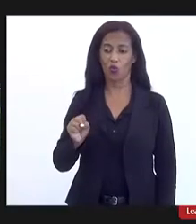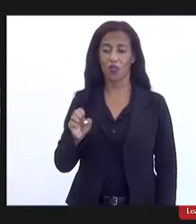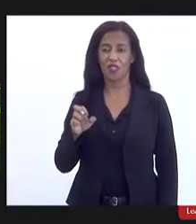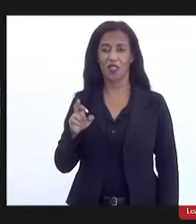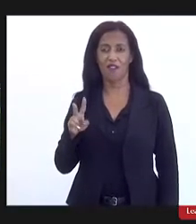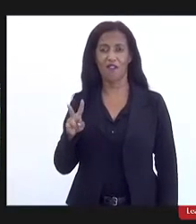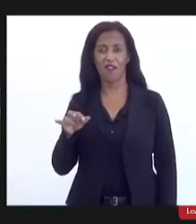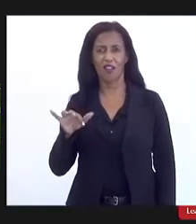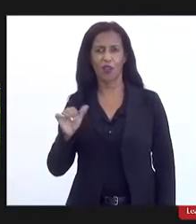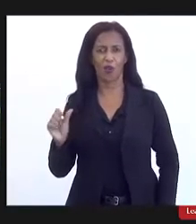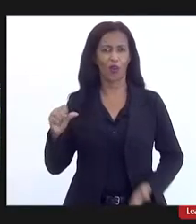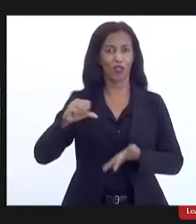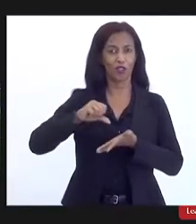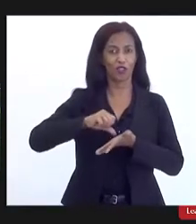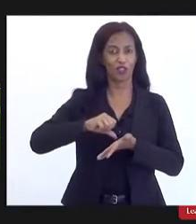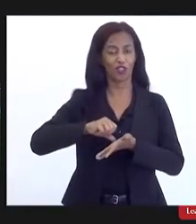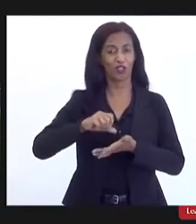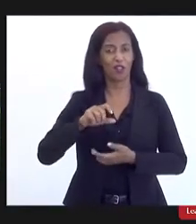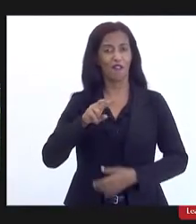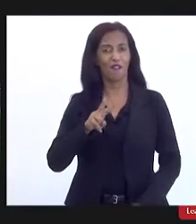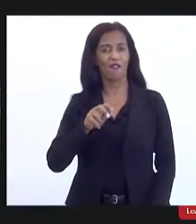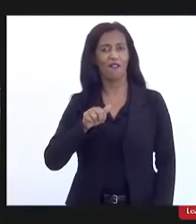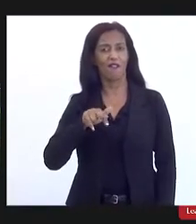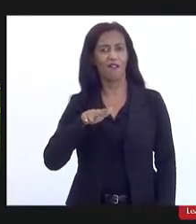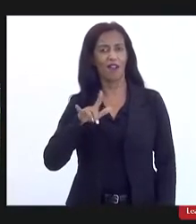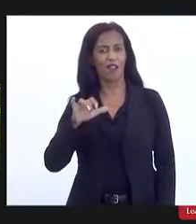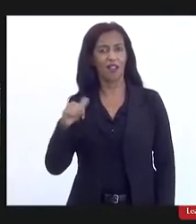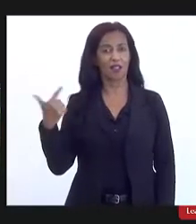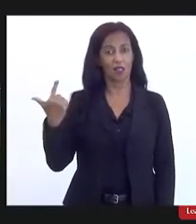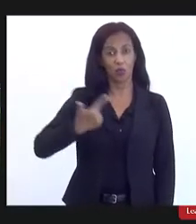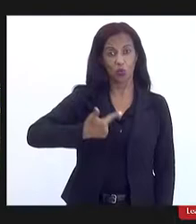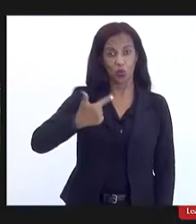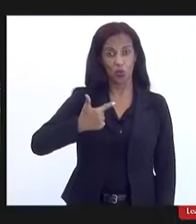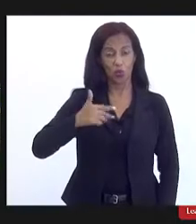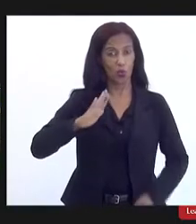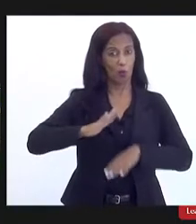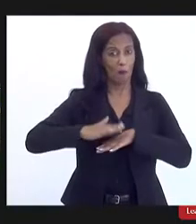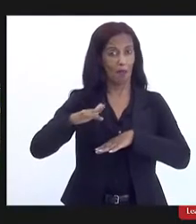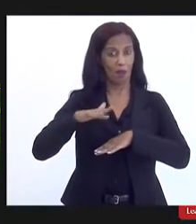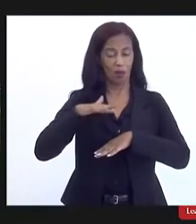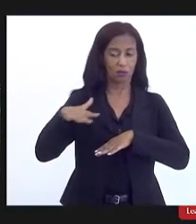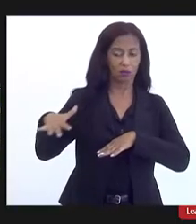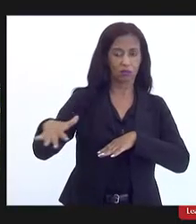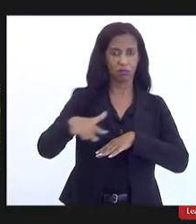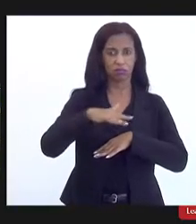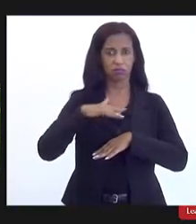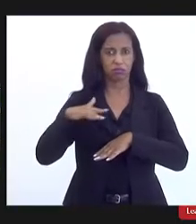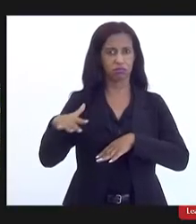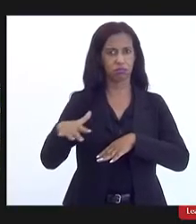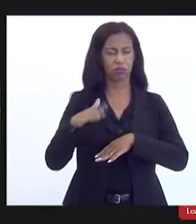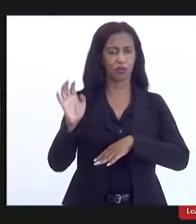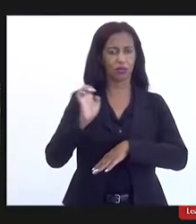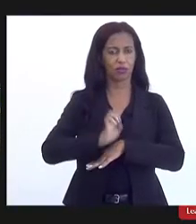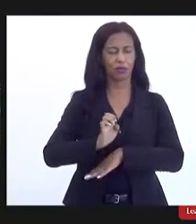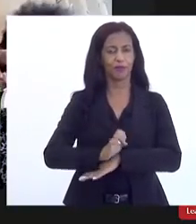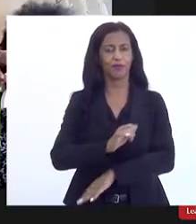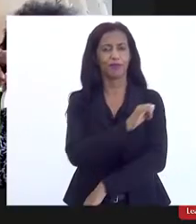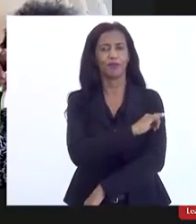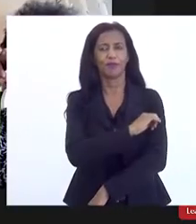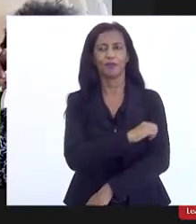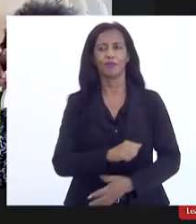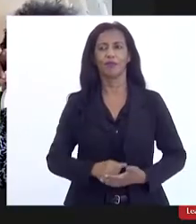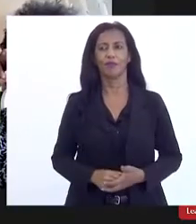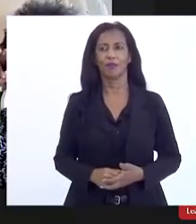Conservatório é o distrito de Valença Valença é o segundo maior território do estado do Rio de Janeiro